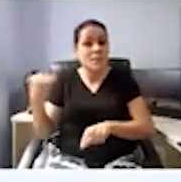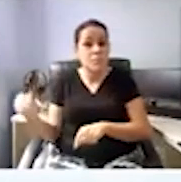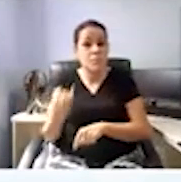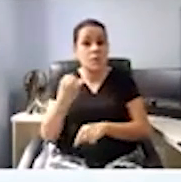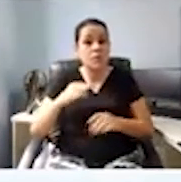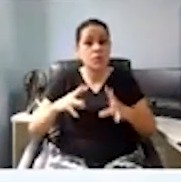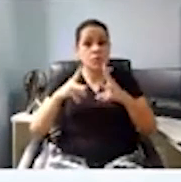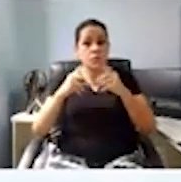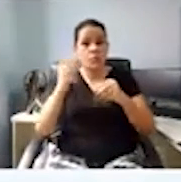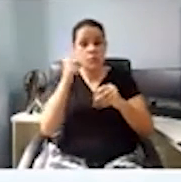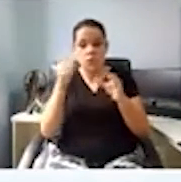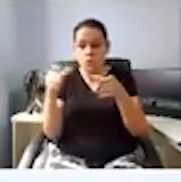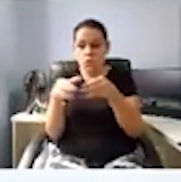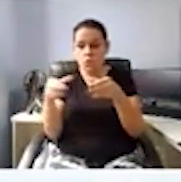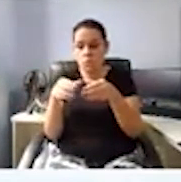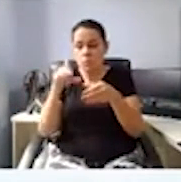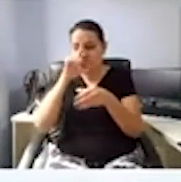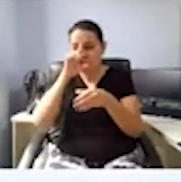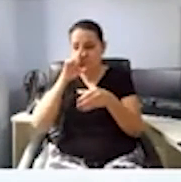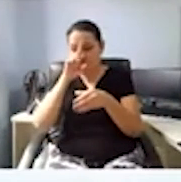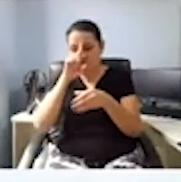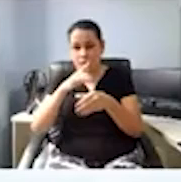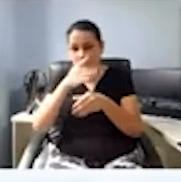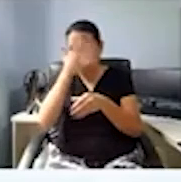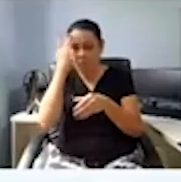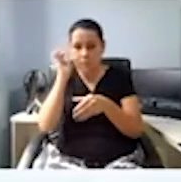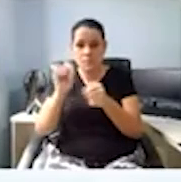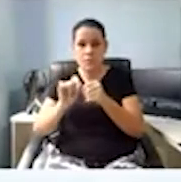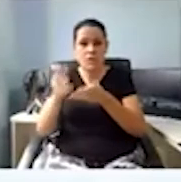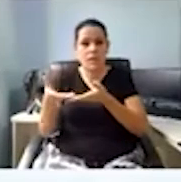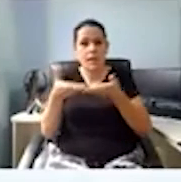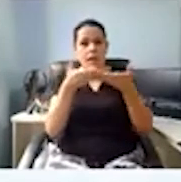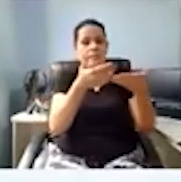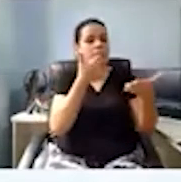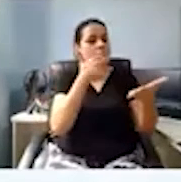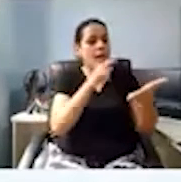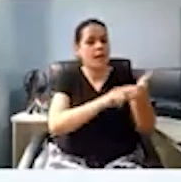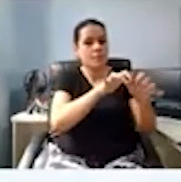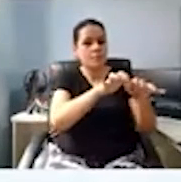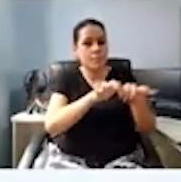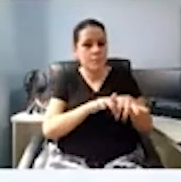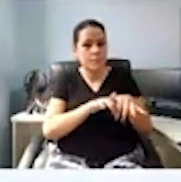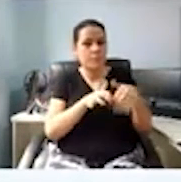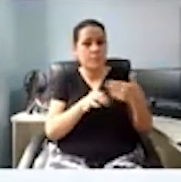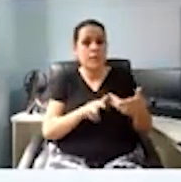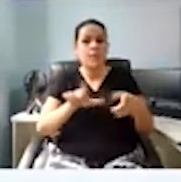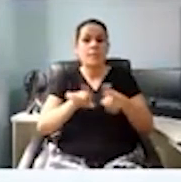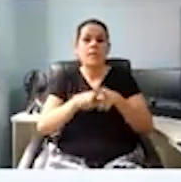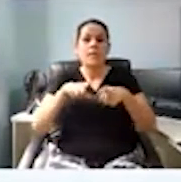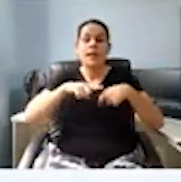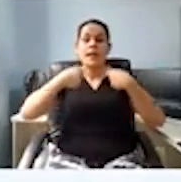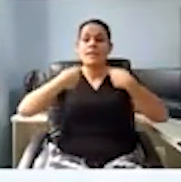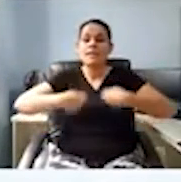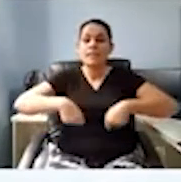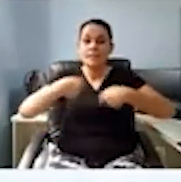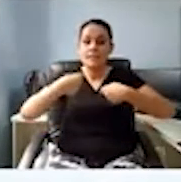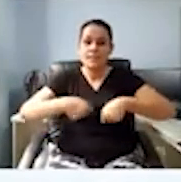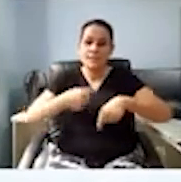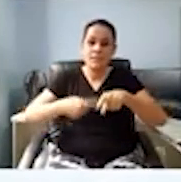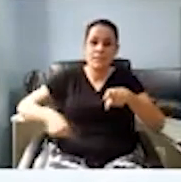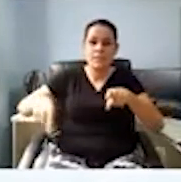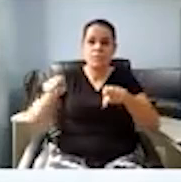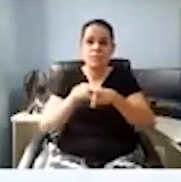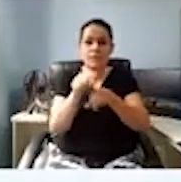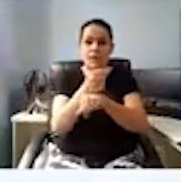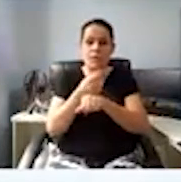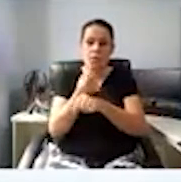O grupo prioritário, que levei uma carta em próprias mãos à prefeita, e essa necessidade de voltar a crescer a